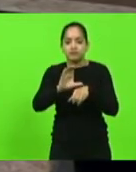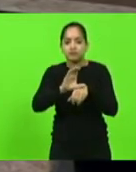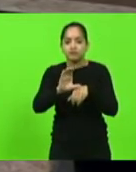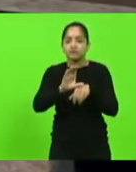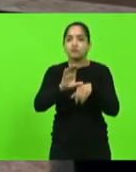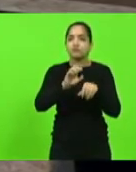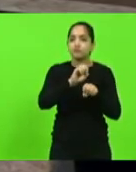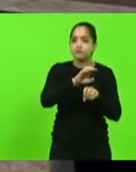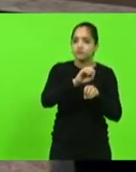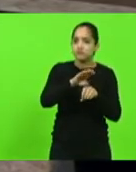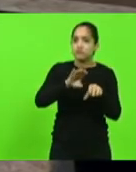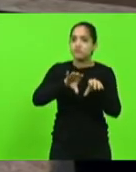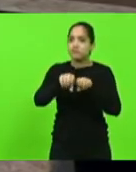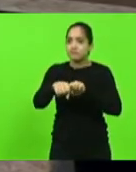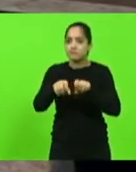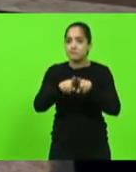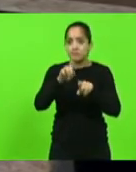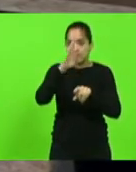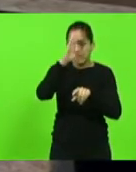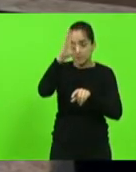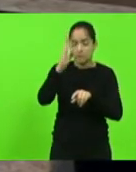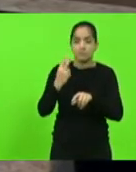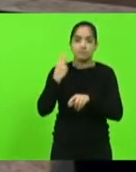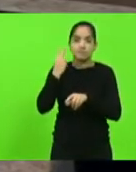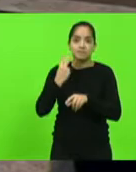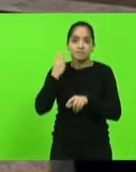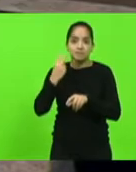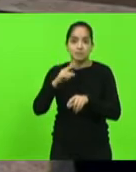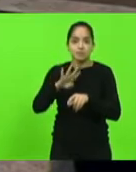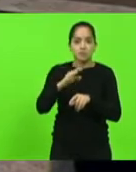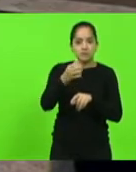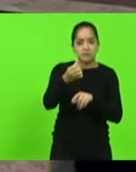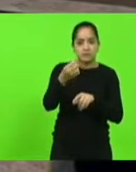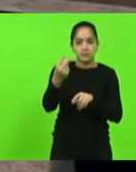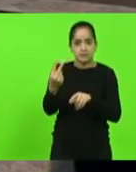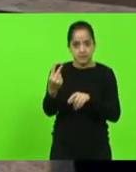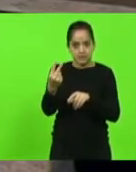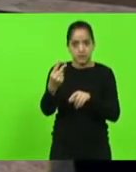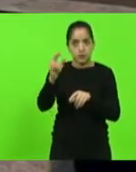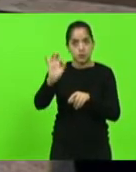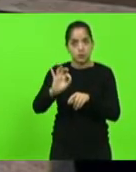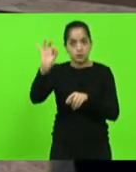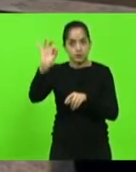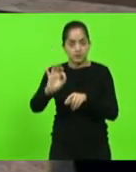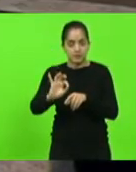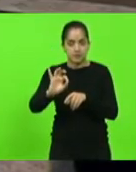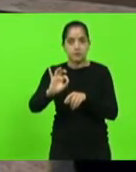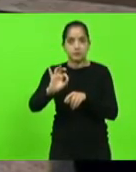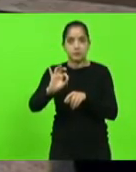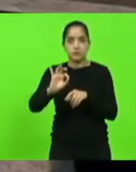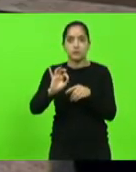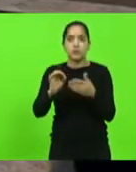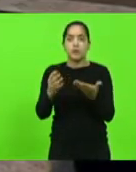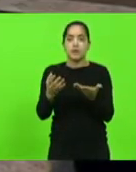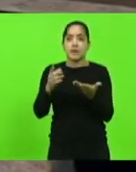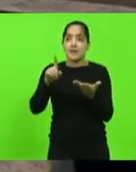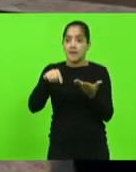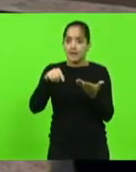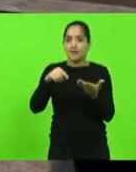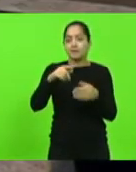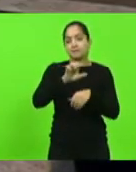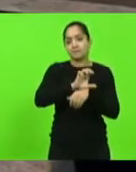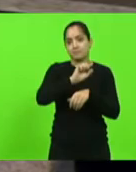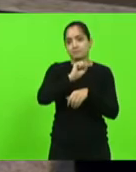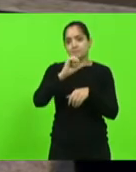principalmente dos vereadores, e esse ano nós temos aí em torno de 62% dos vereadores de Santa Catarina